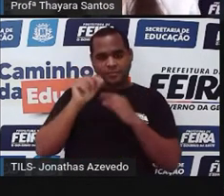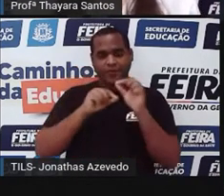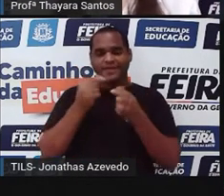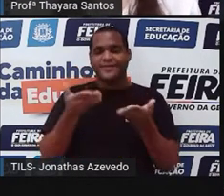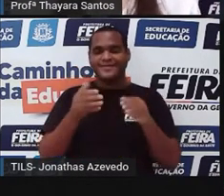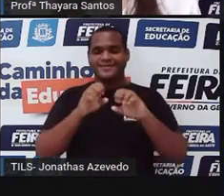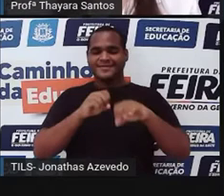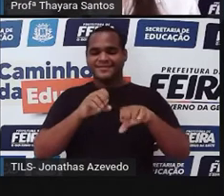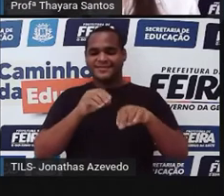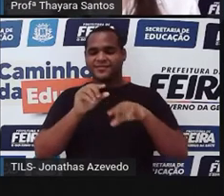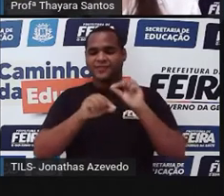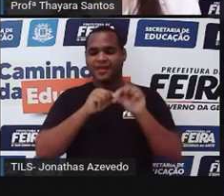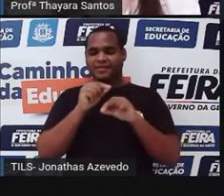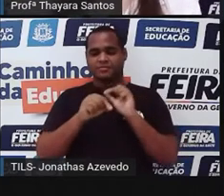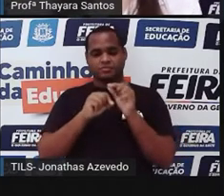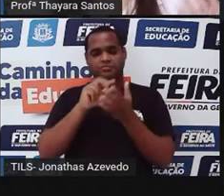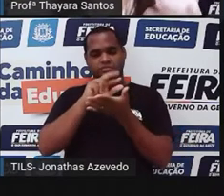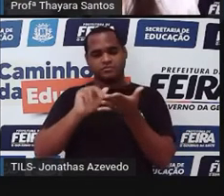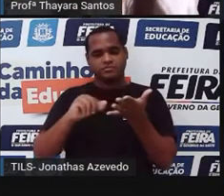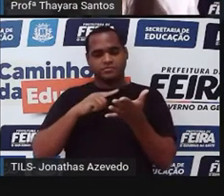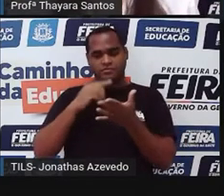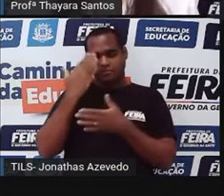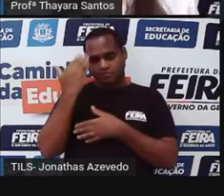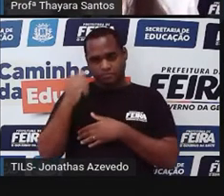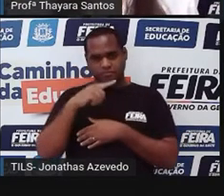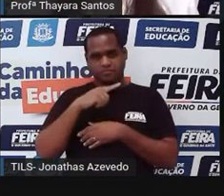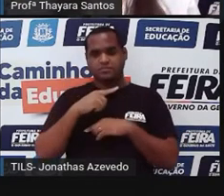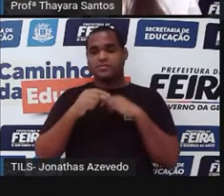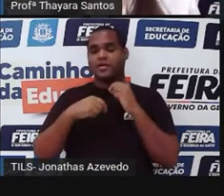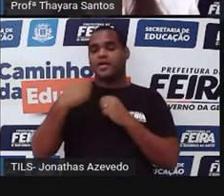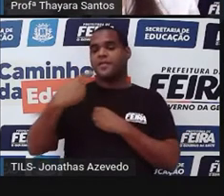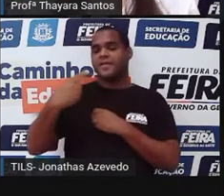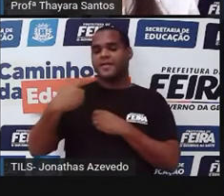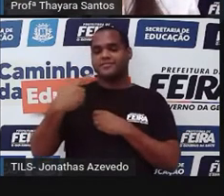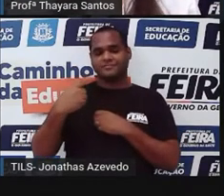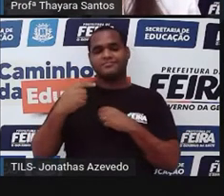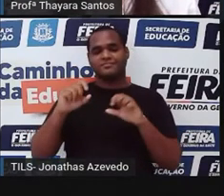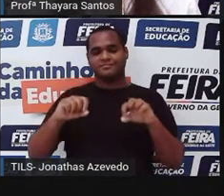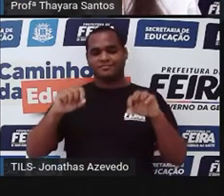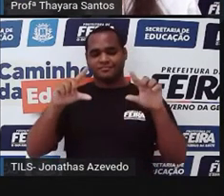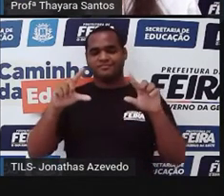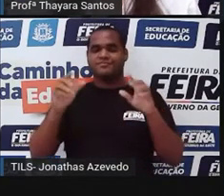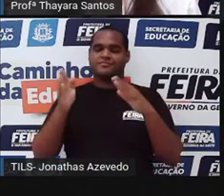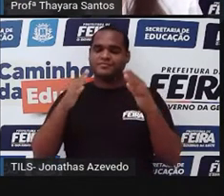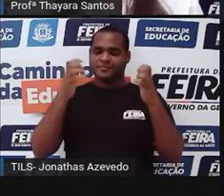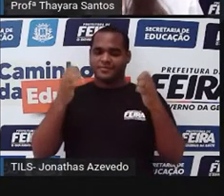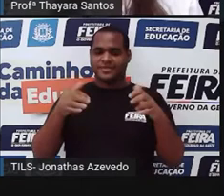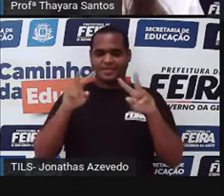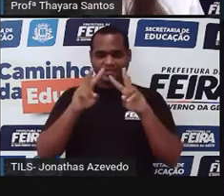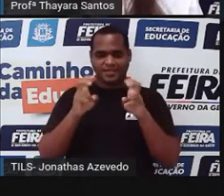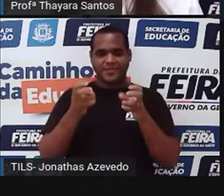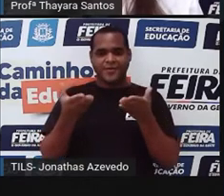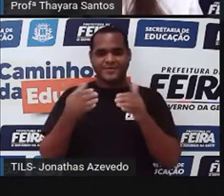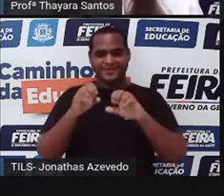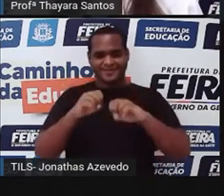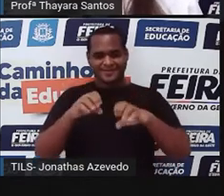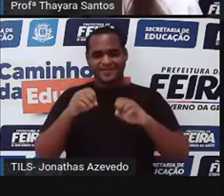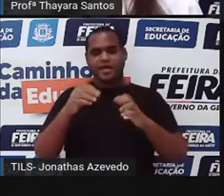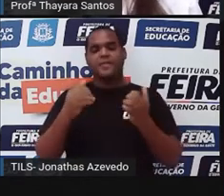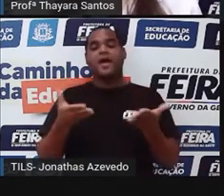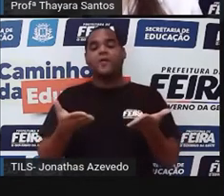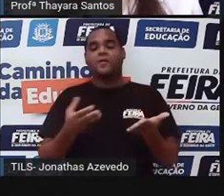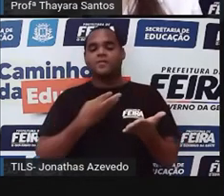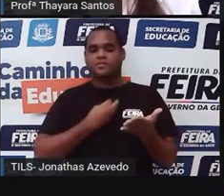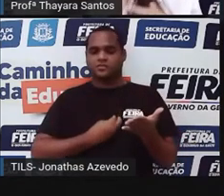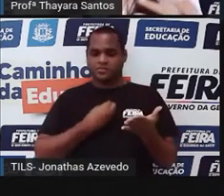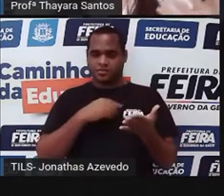Eu sei que muitos de vocês já devem saber, porque devem ter visto naquele primeiro slide, que eu sempre coloco o tema da nossa aula. E hoje nós